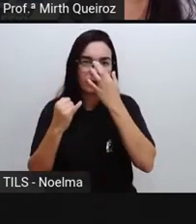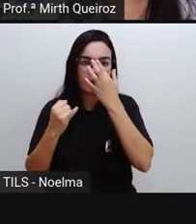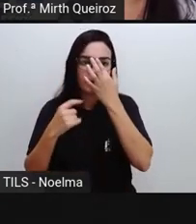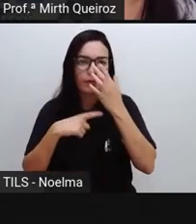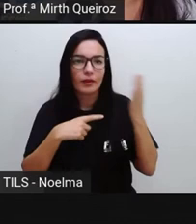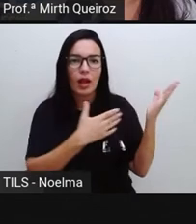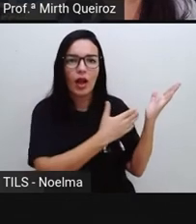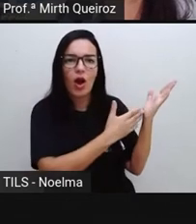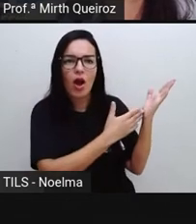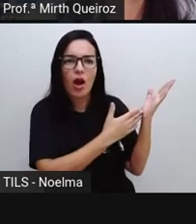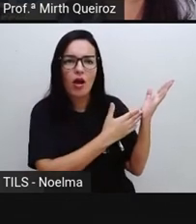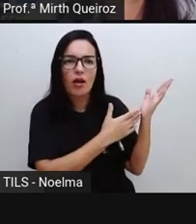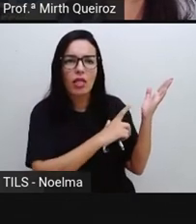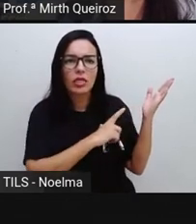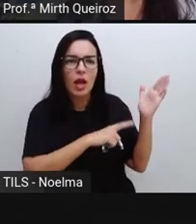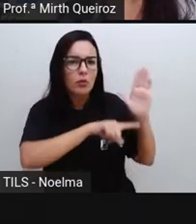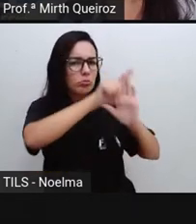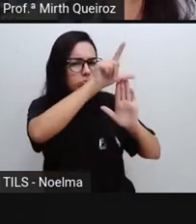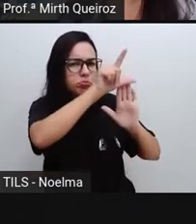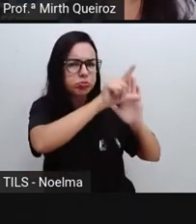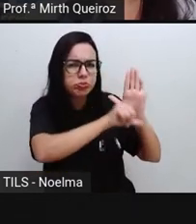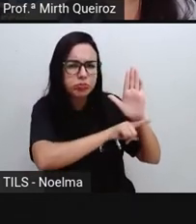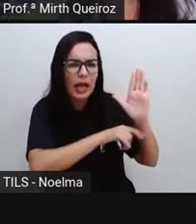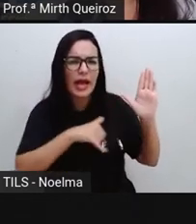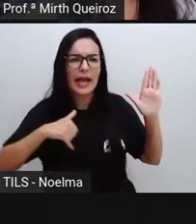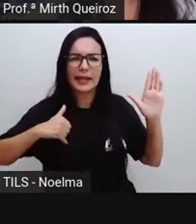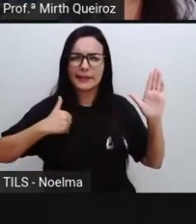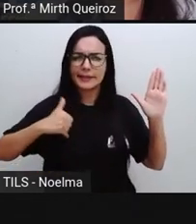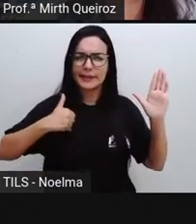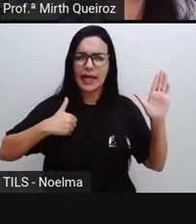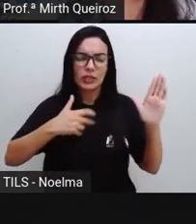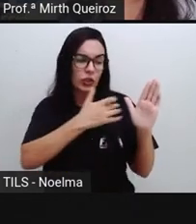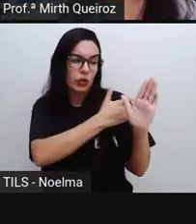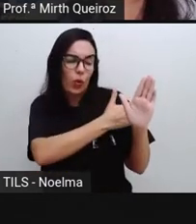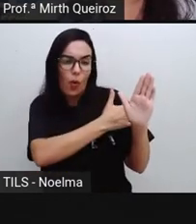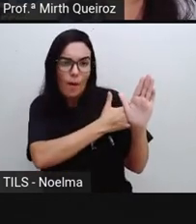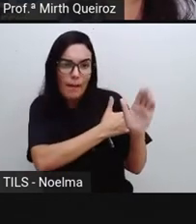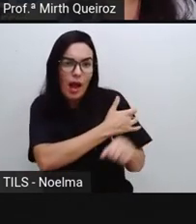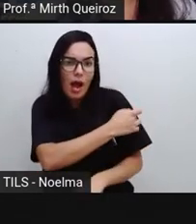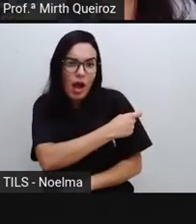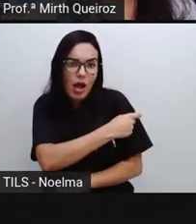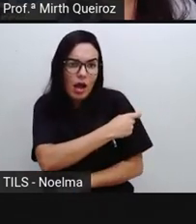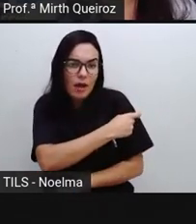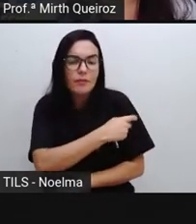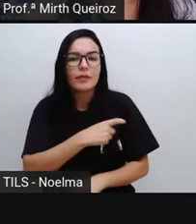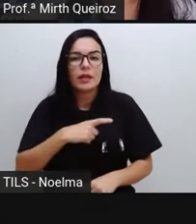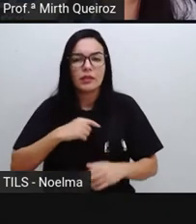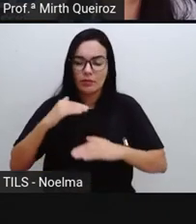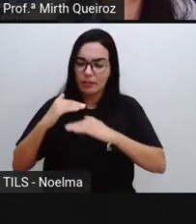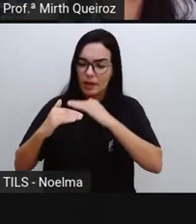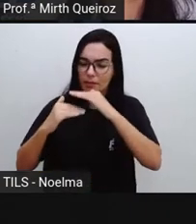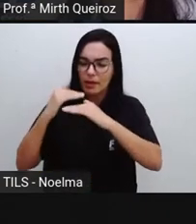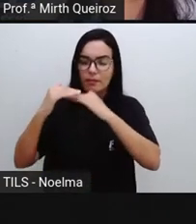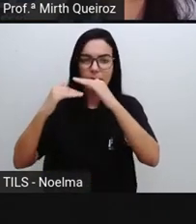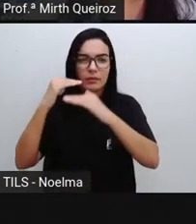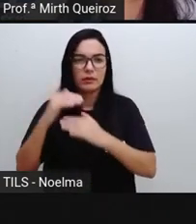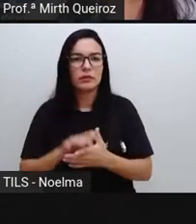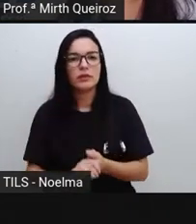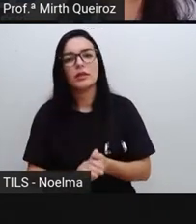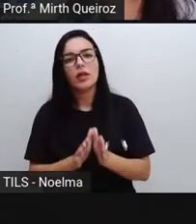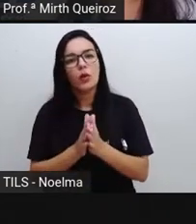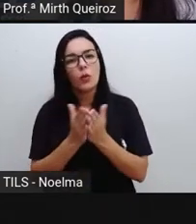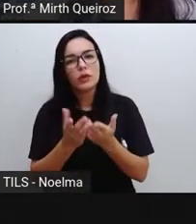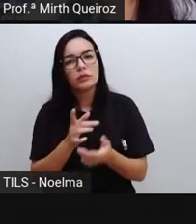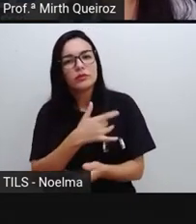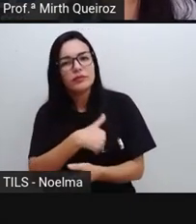Aí nós vamos ter aqui as idades, né? O tempo de... as fases da criança e quando